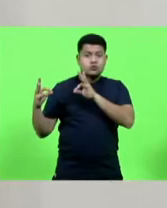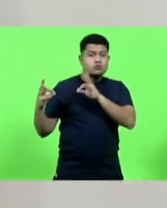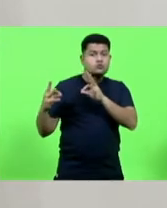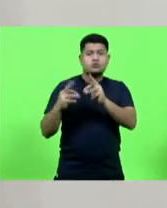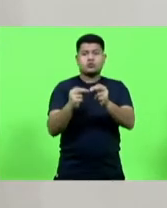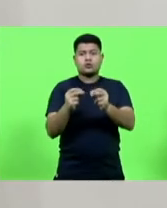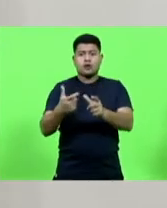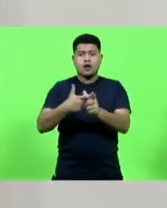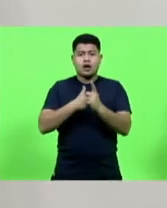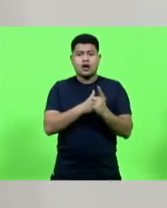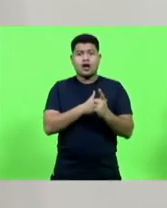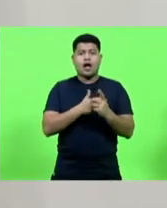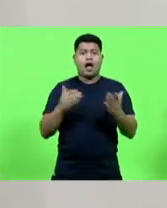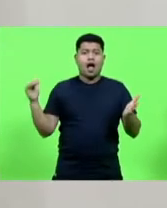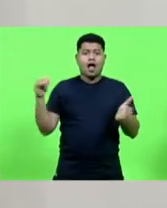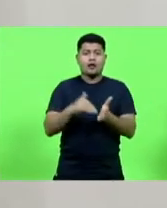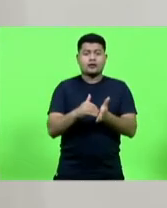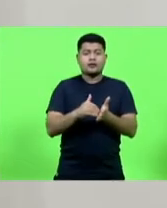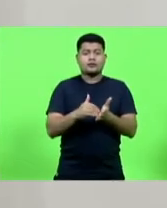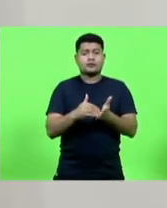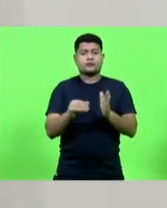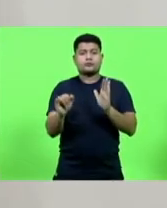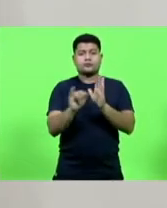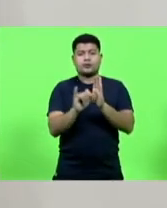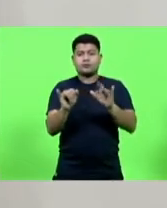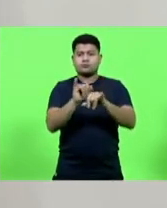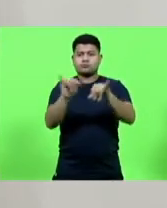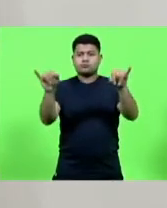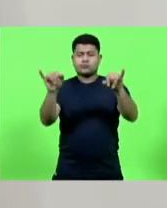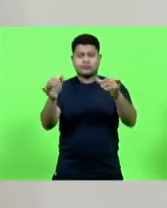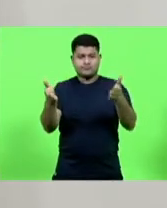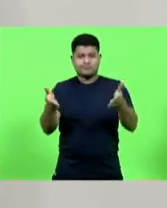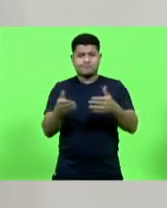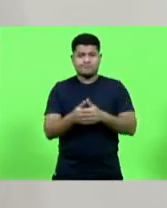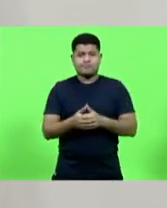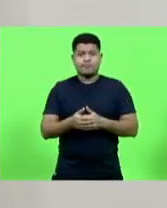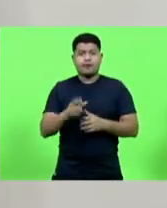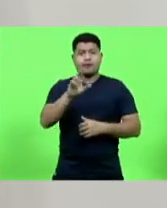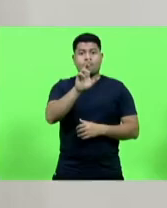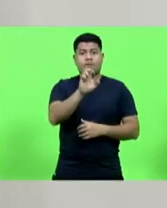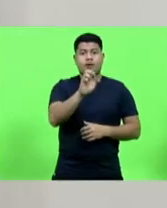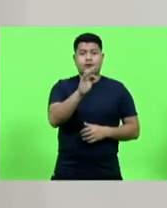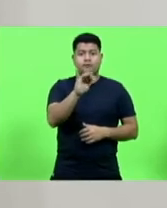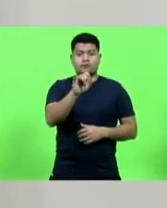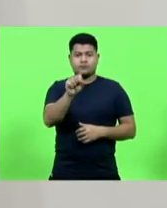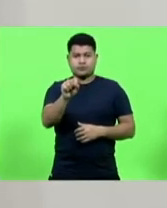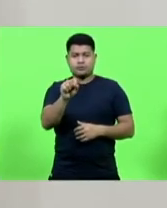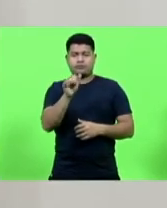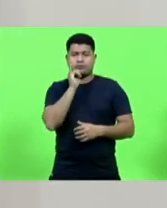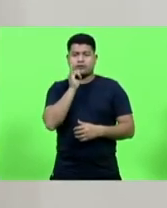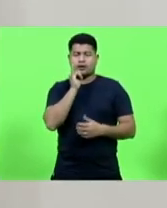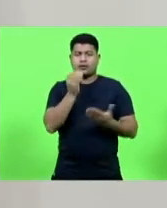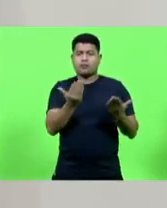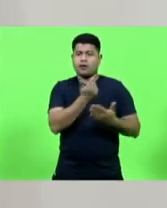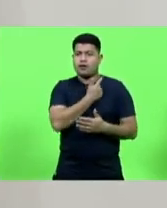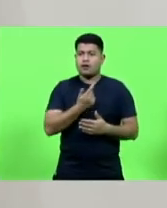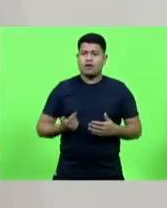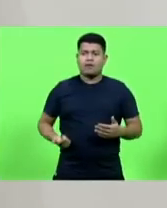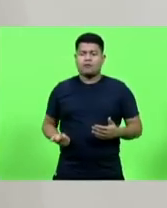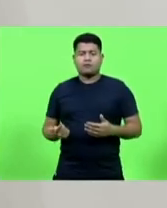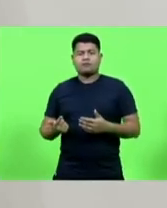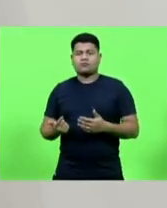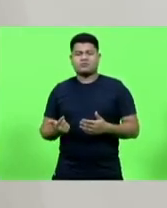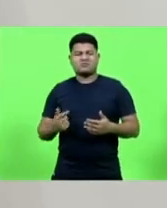até a data da publicação. Quando vem o refis, não é que a pessoa deixou de pagar o Estado porque ele é caloteiro,